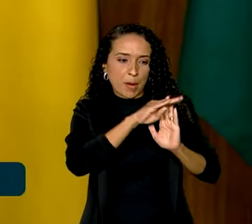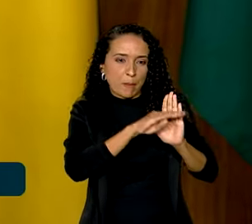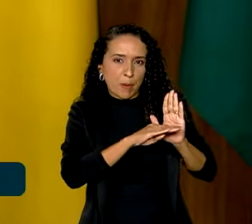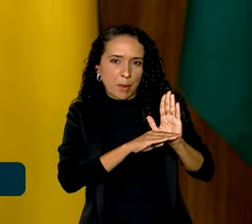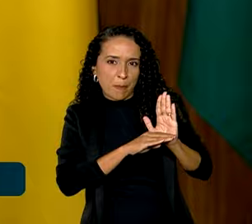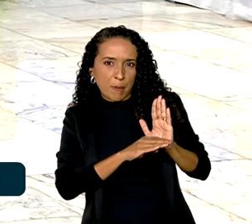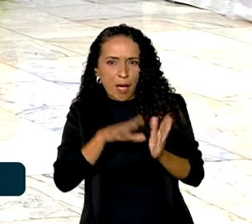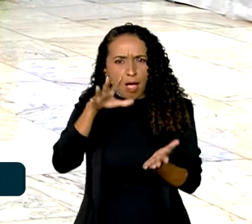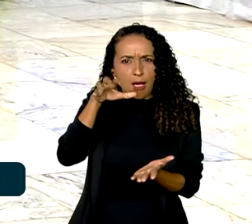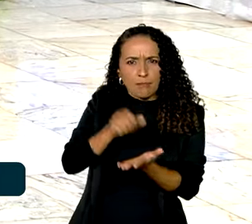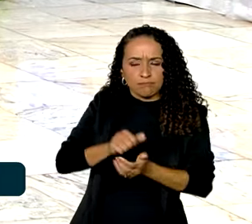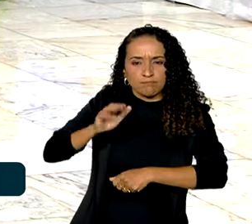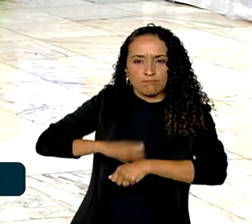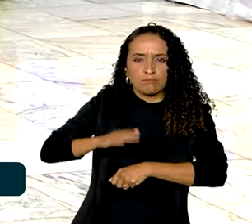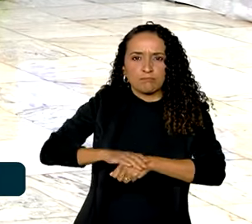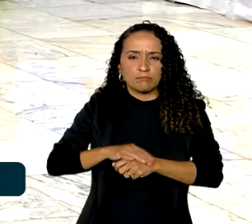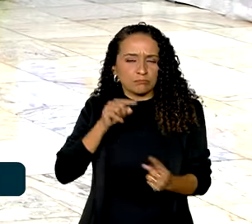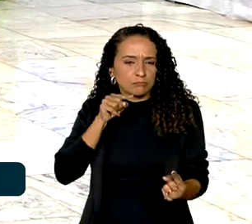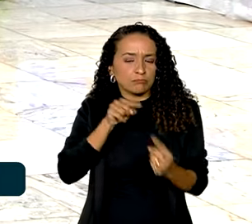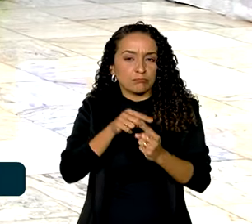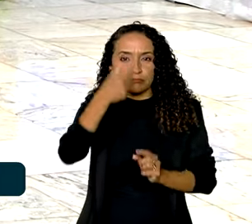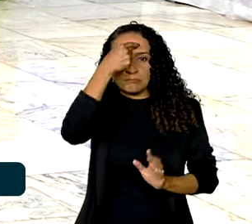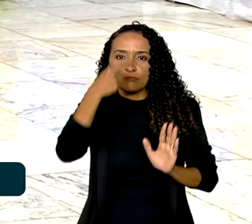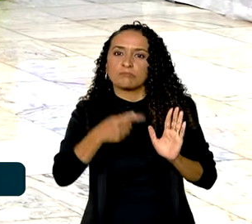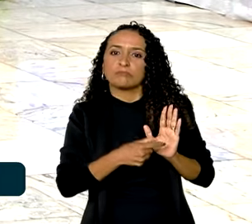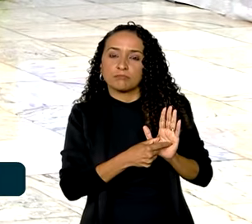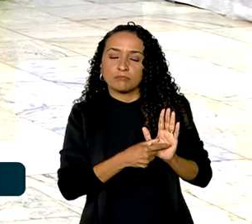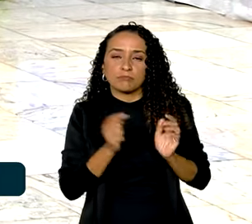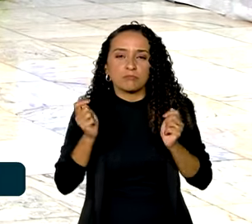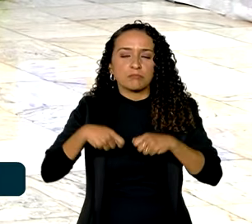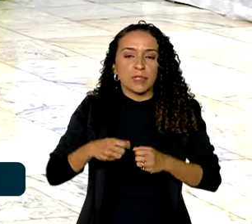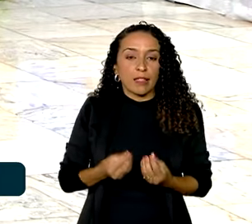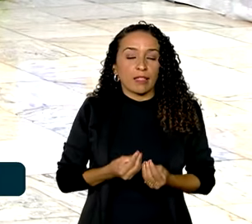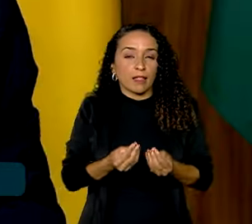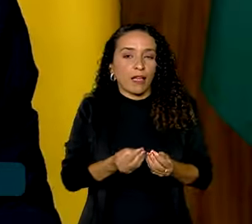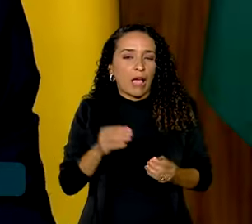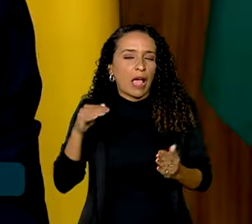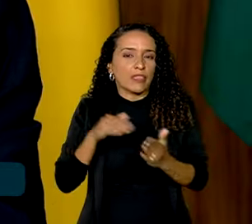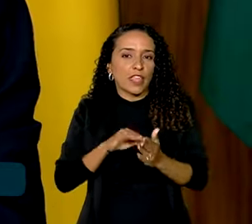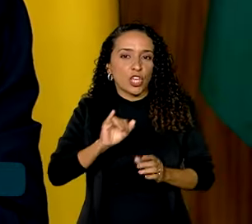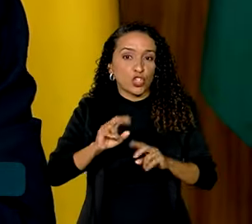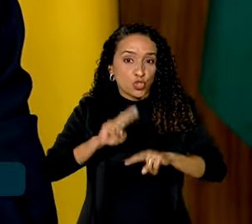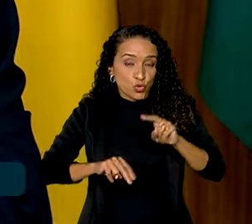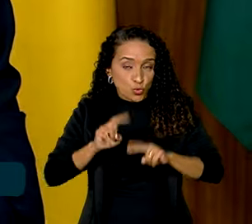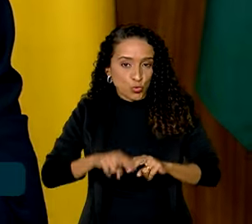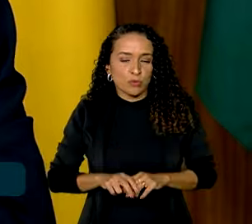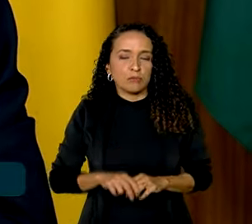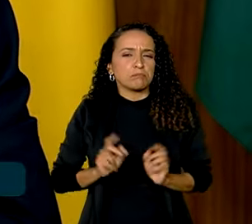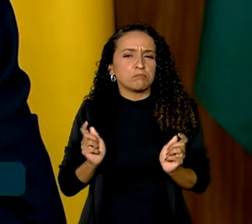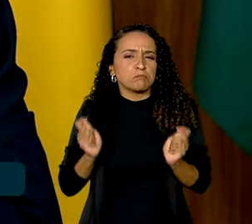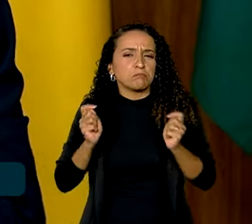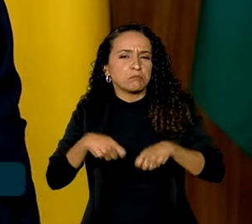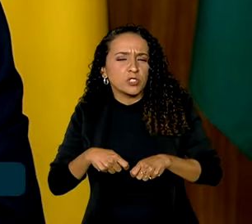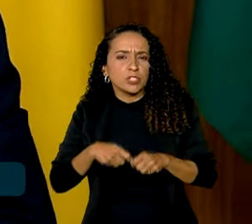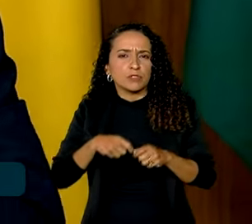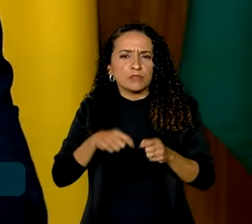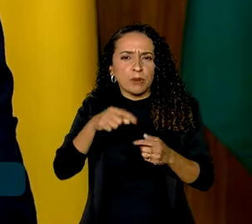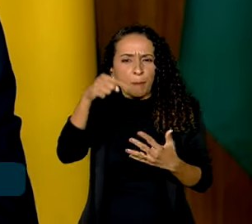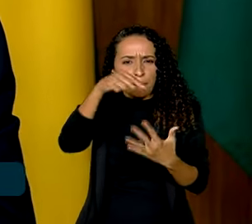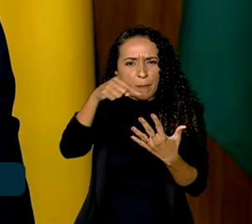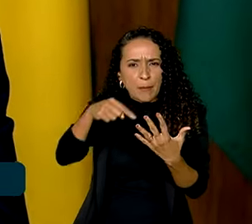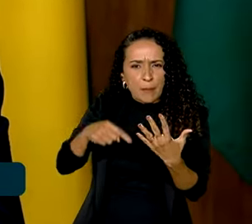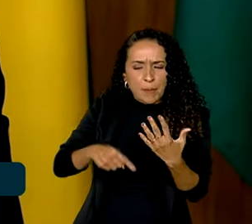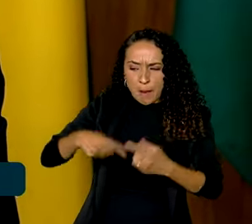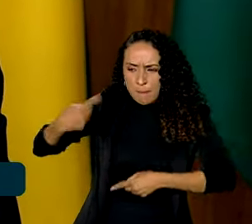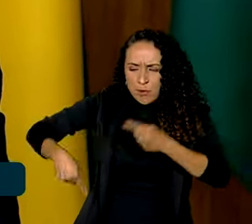ação com metas sobre inteligência artificial, que deve ser entregue até junho. Pra gente poder definir uma política